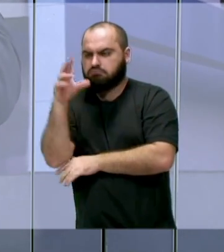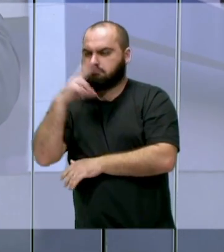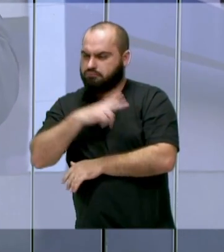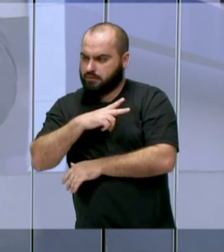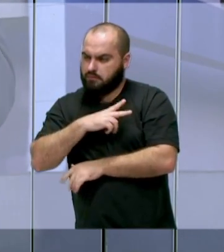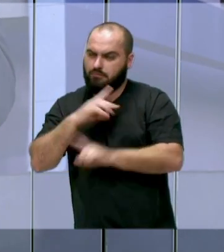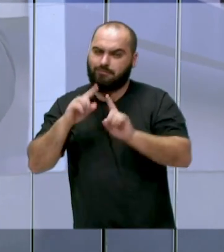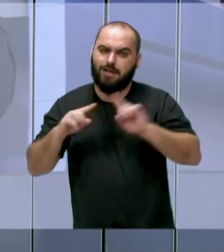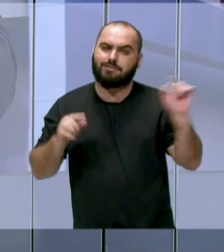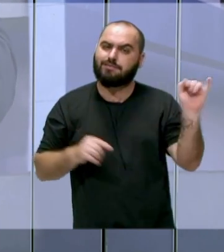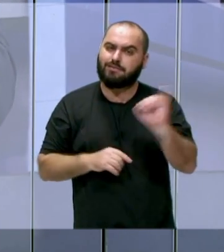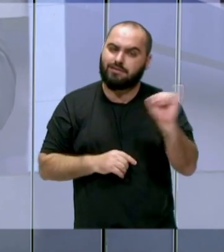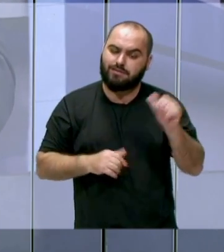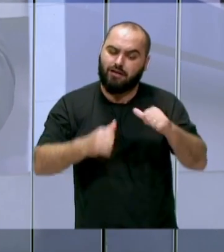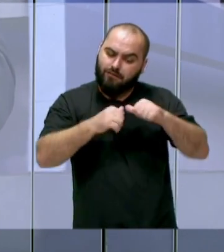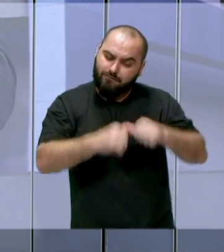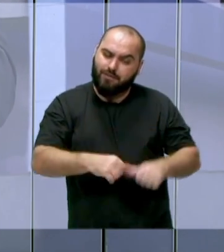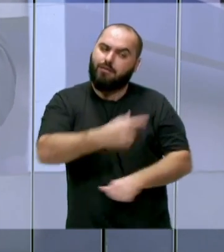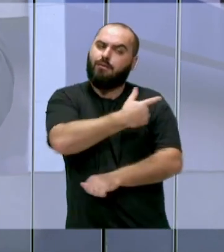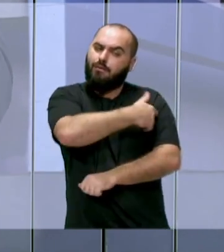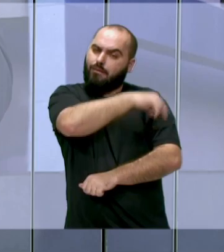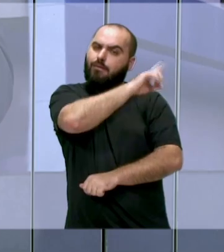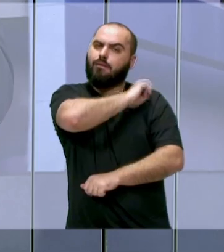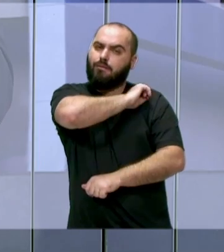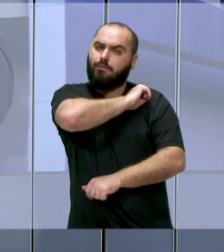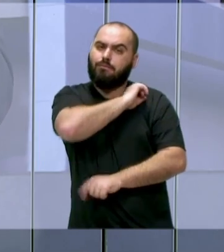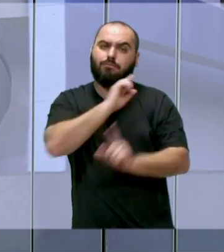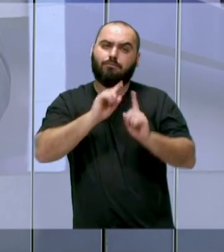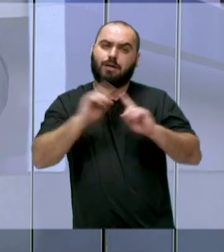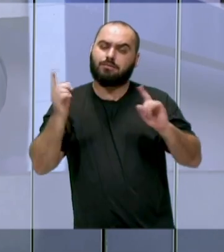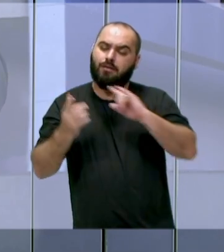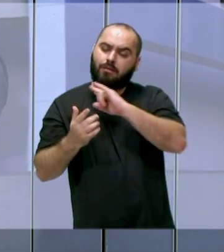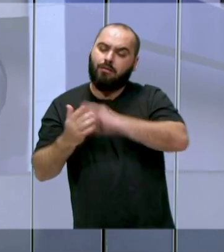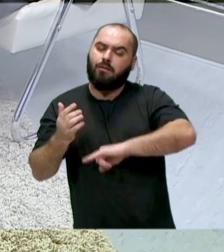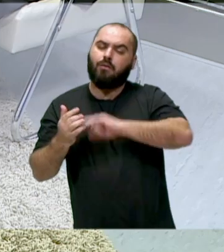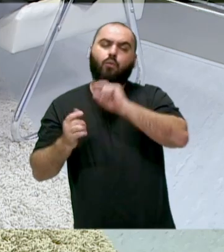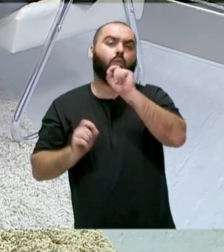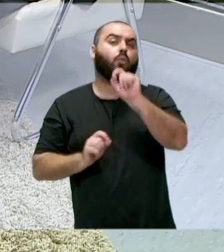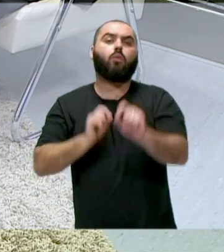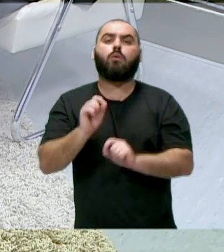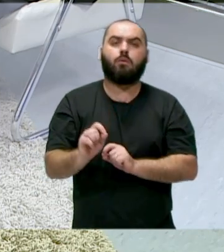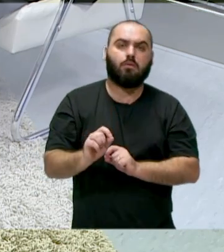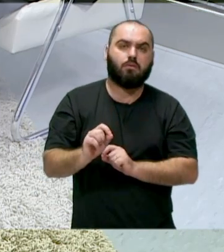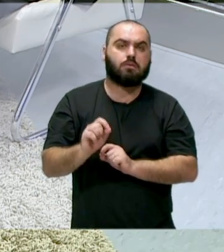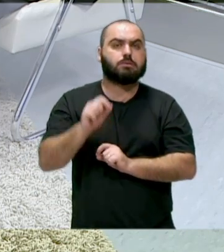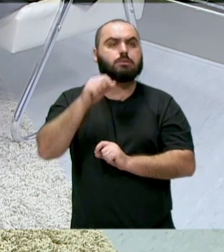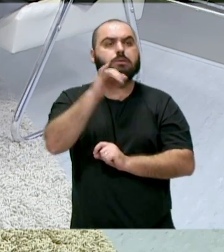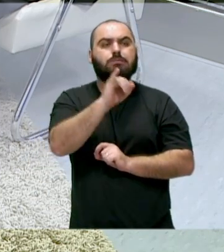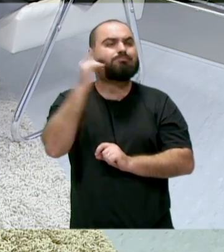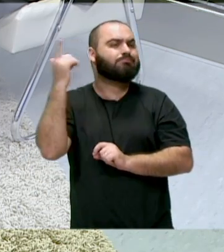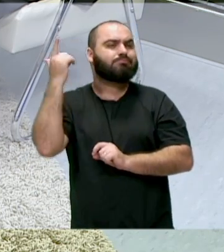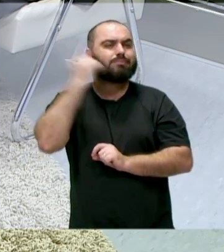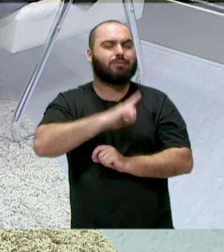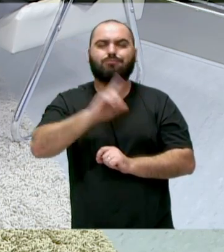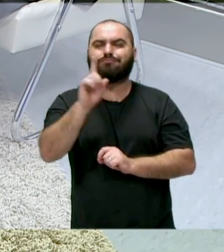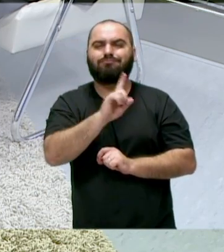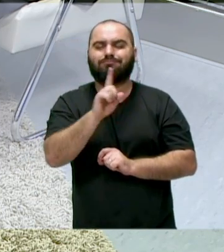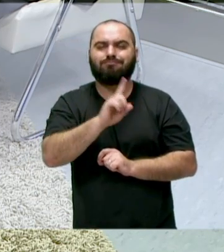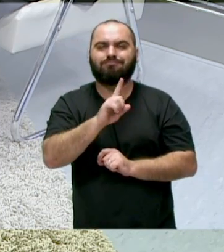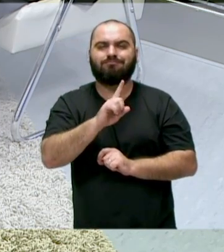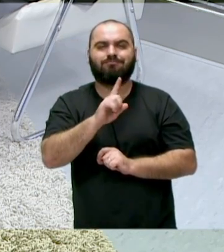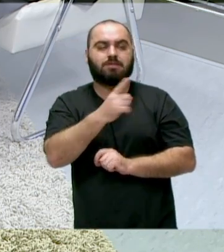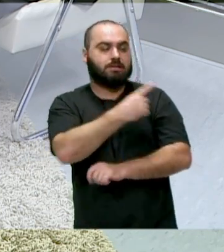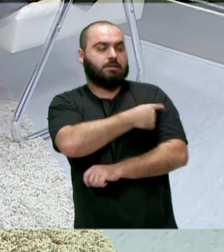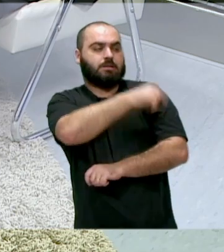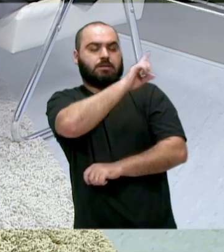Itajaí ficasse com essa autoridade portuária, mas o nosso requerimento chama a atenção justamente caso não consiga essa